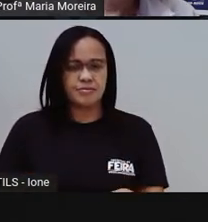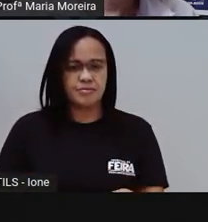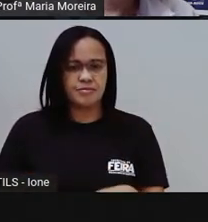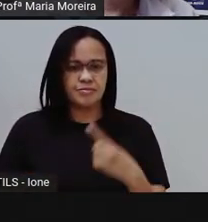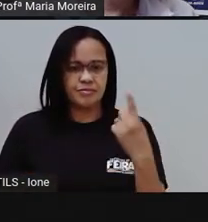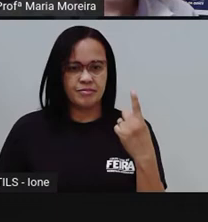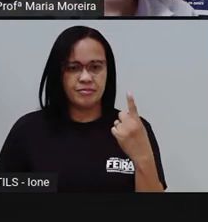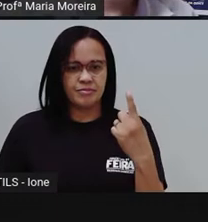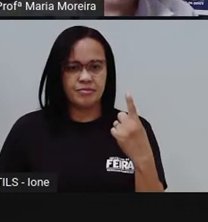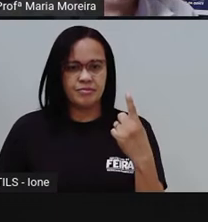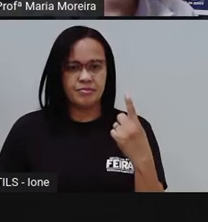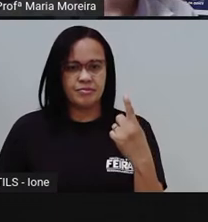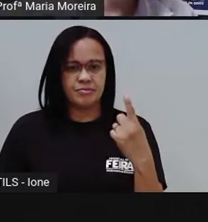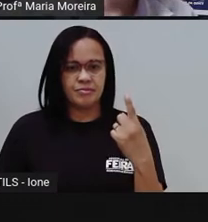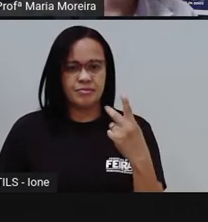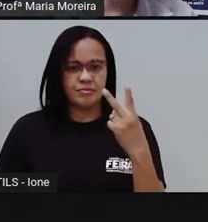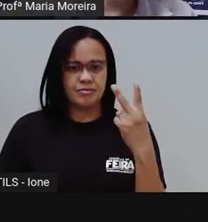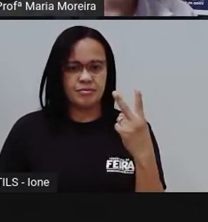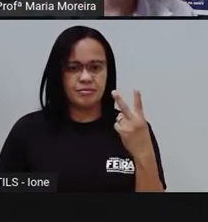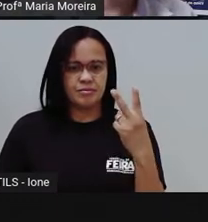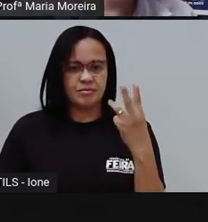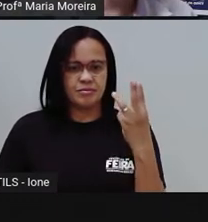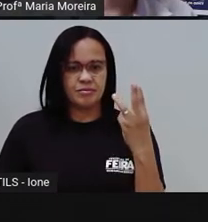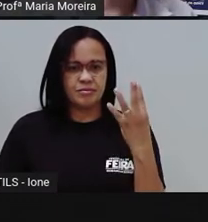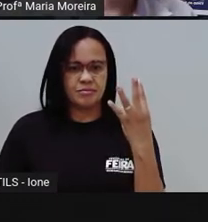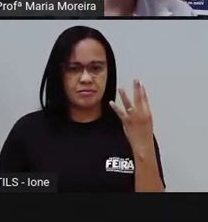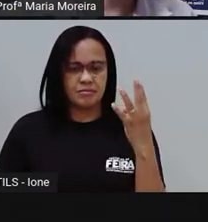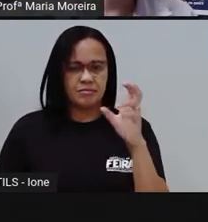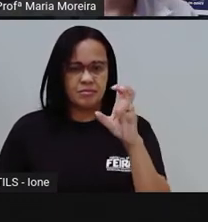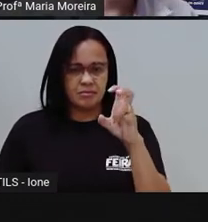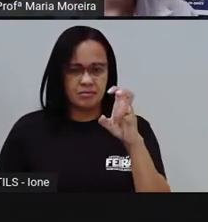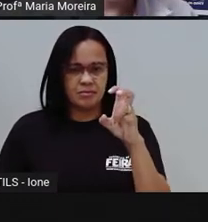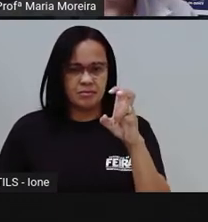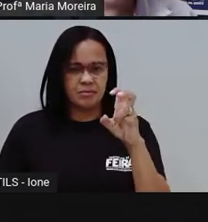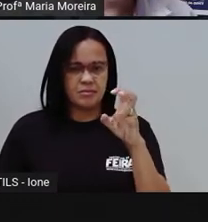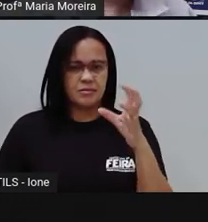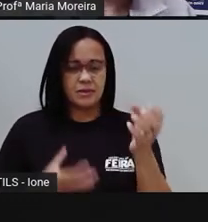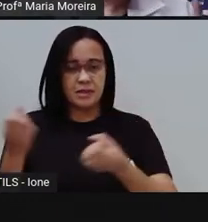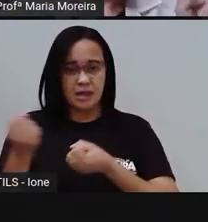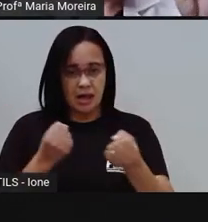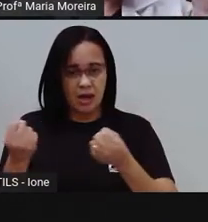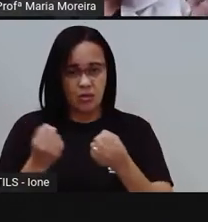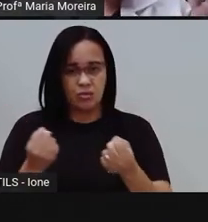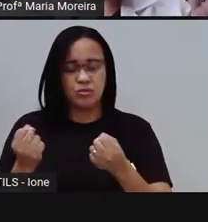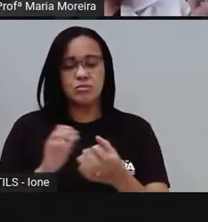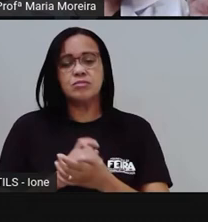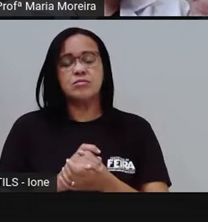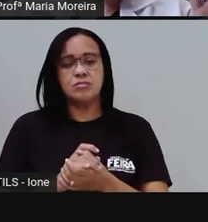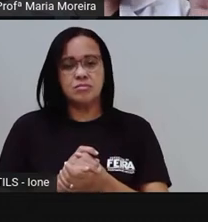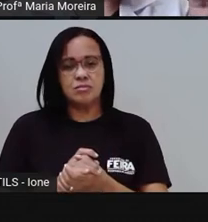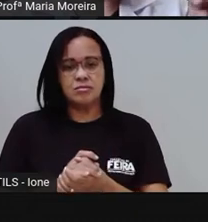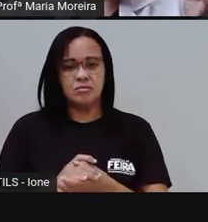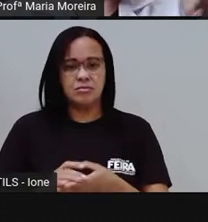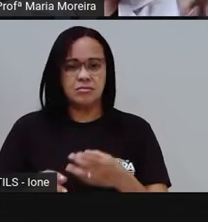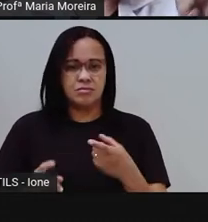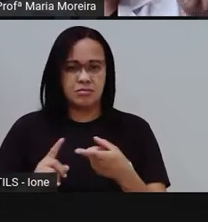Um, aqui um carro, dois, três, quatro, cinco. Vamos lá. Quatro. Mais quatro, quatro. Cinco, seis,